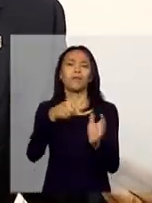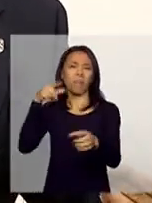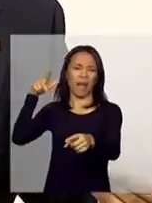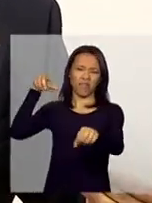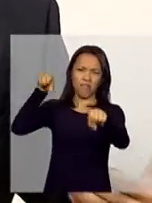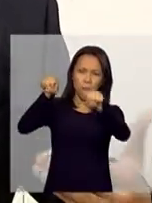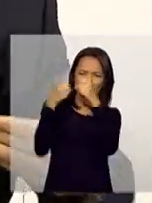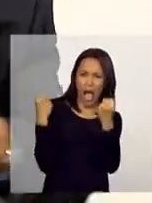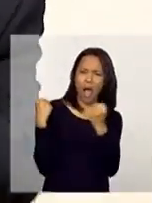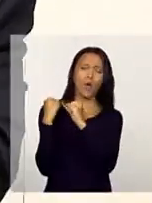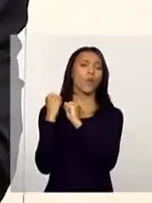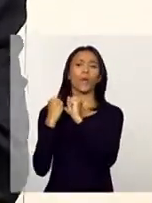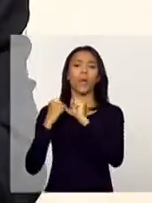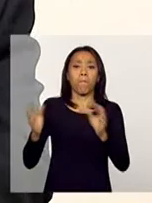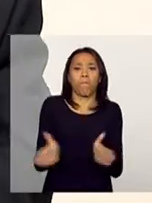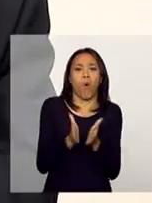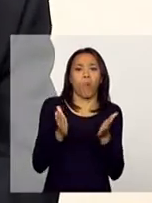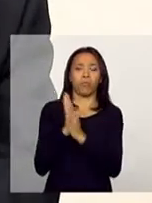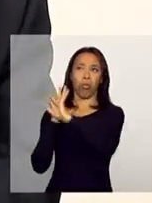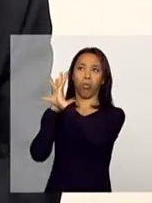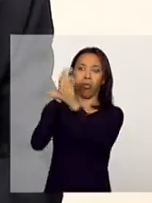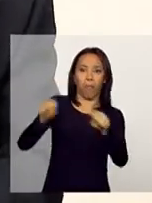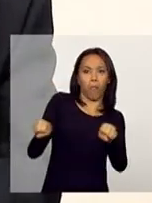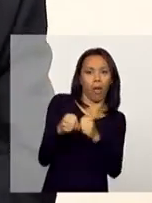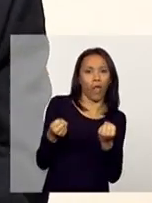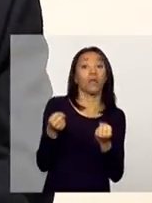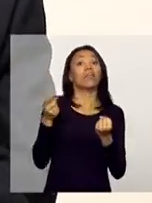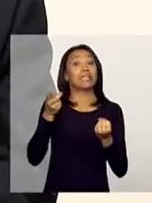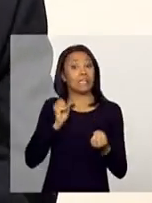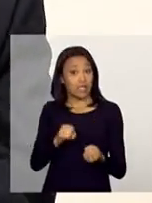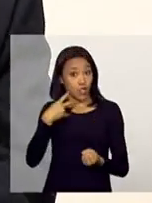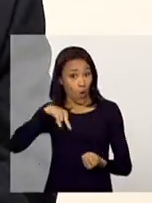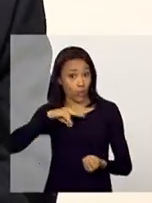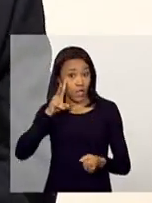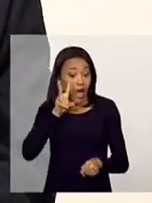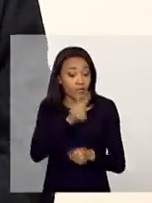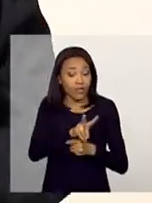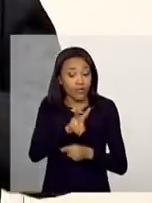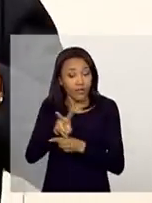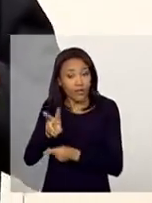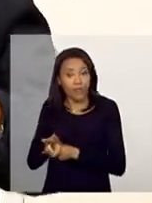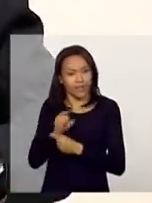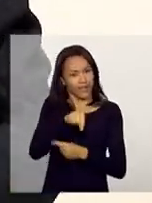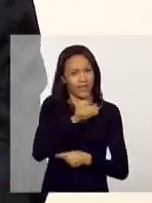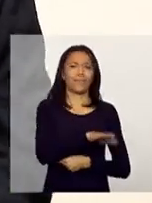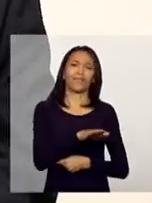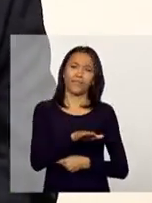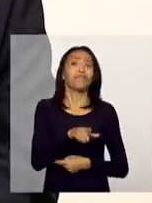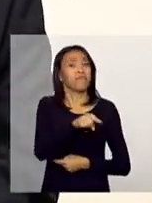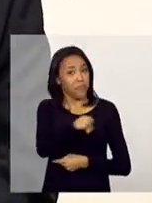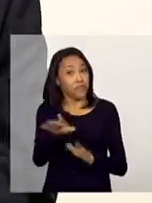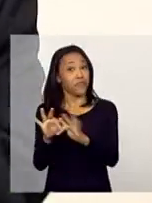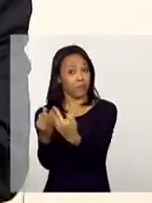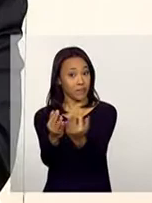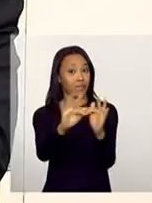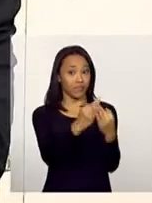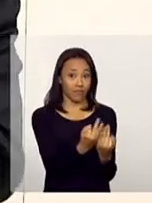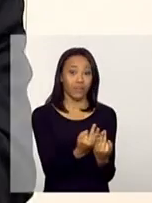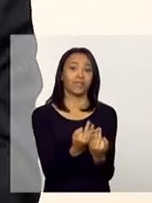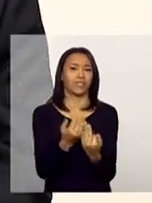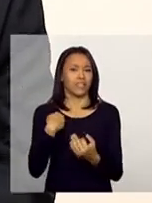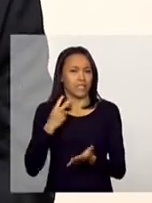as gerações. Quanto mais a gente estiver atento para essas crianças e adolescentes, essas famílias que estão nesse